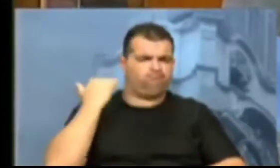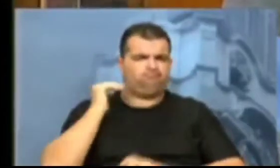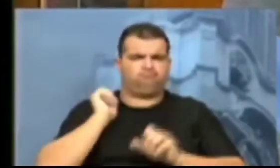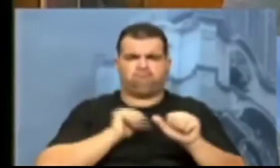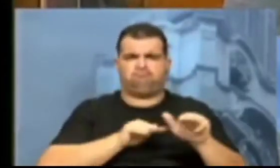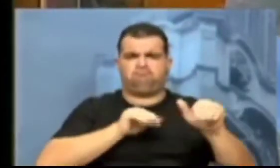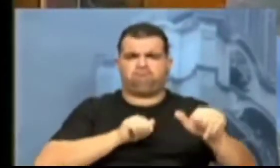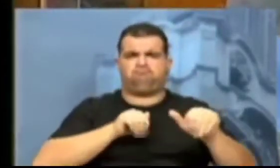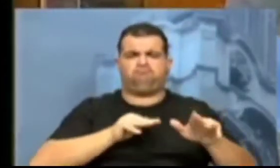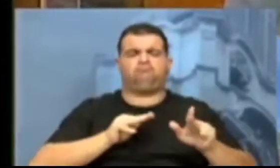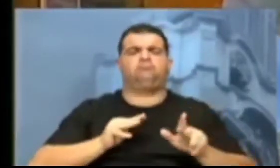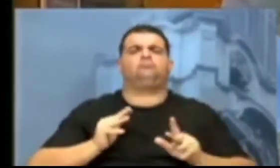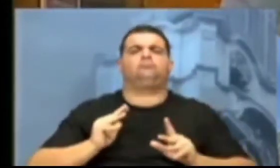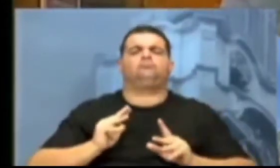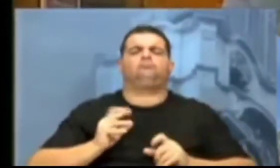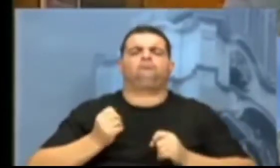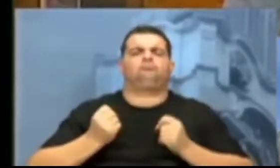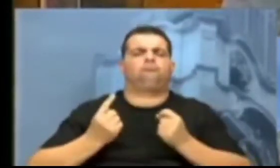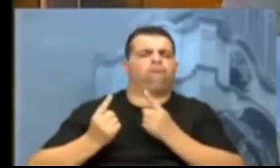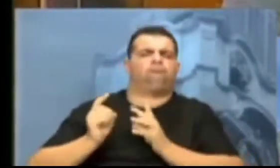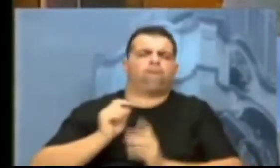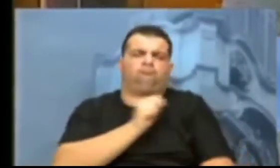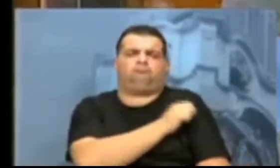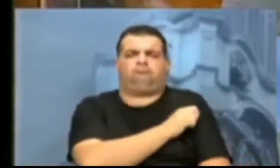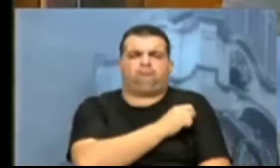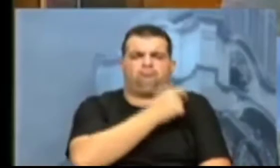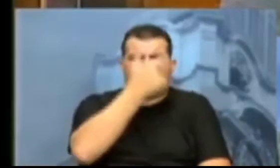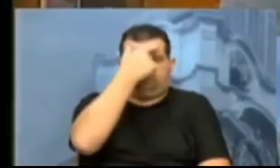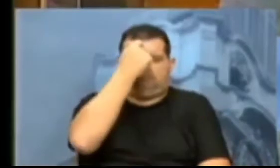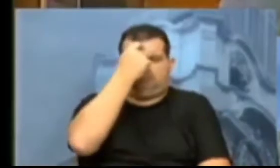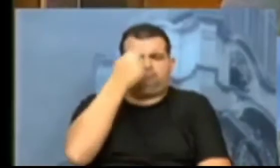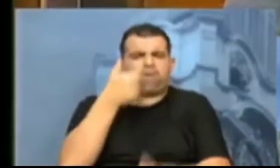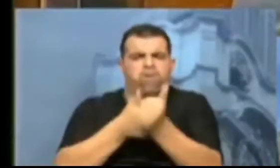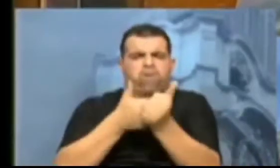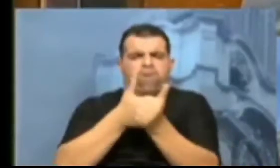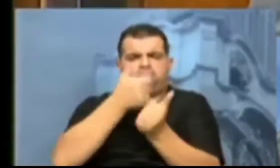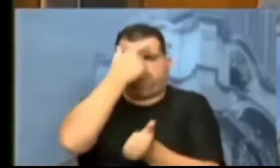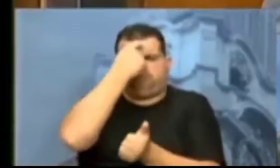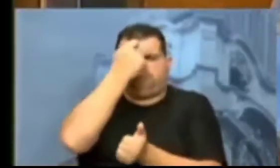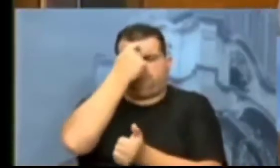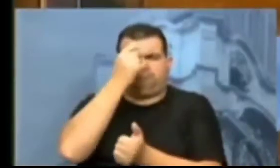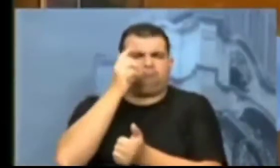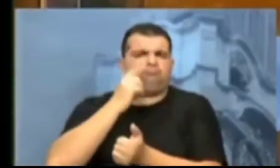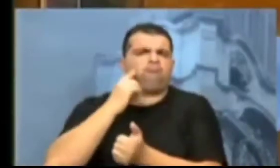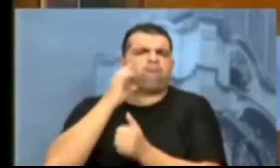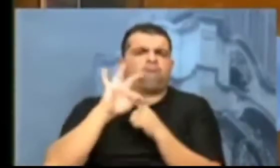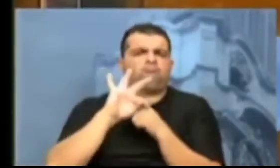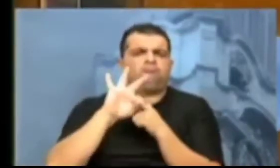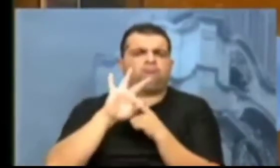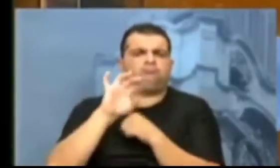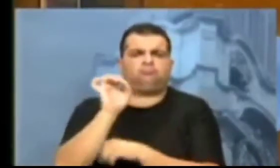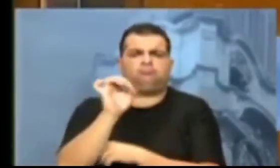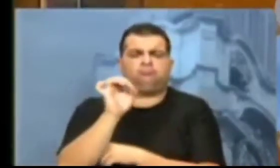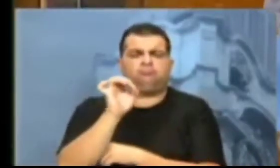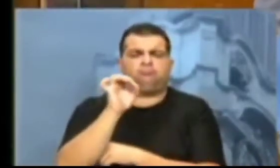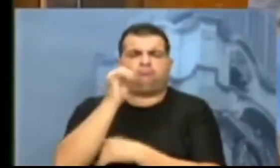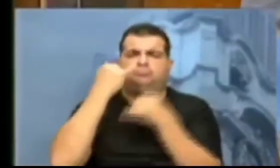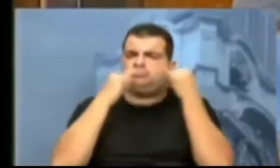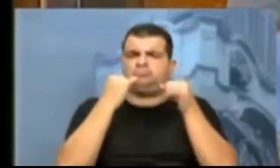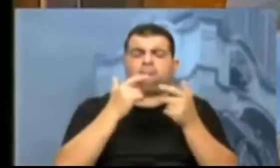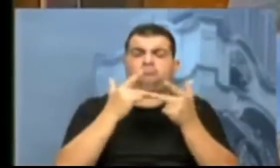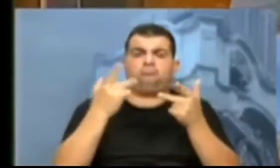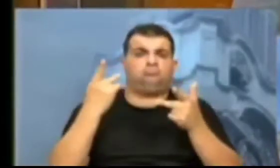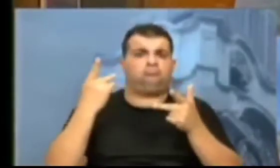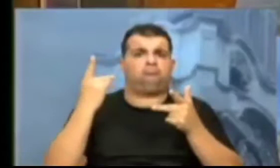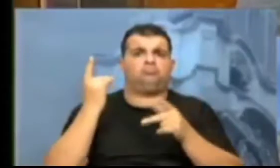estudantes subiram uma árvore próxima à Faculdade de Direito em Porto Alegre e evitaram, de forma heróica, o